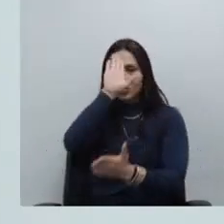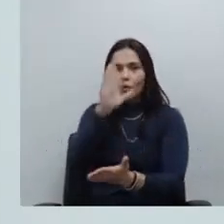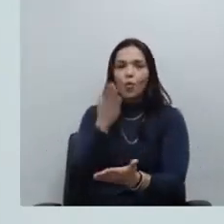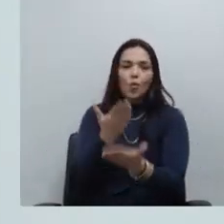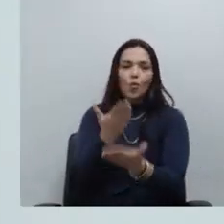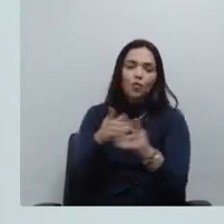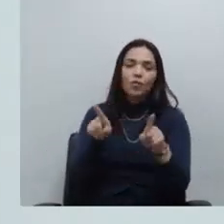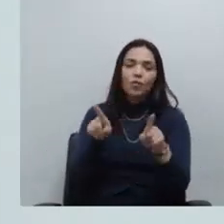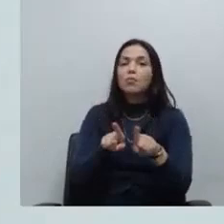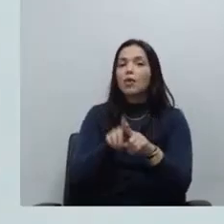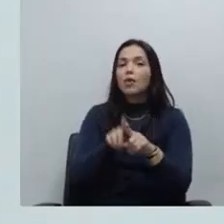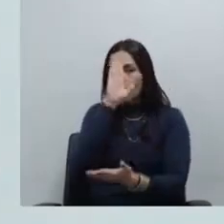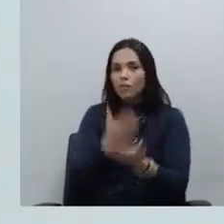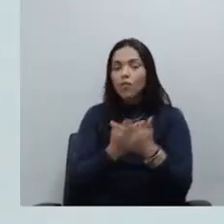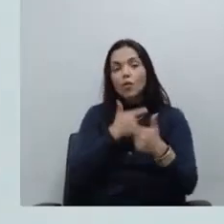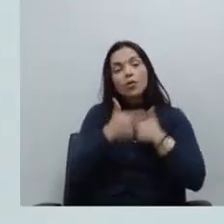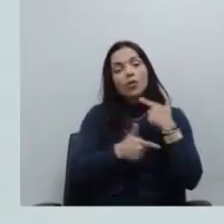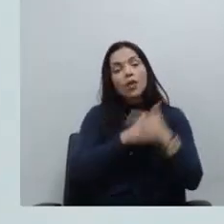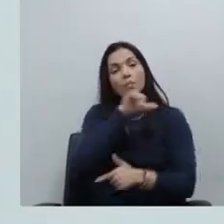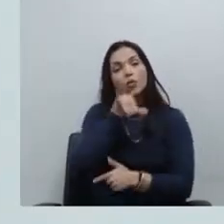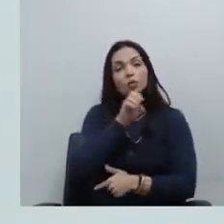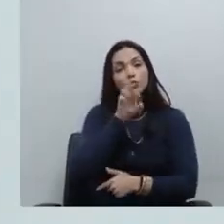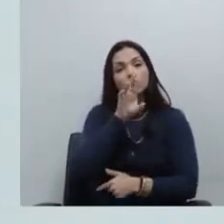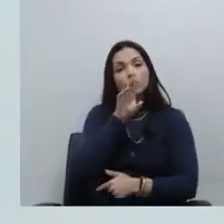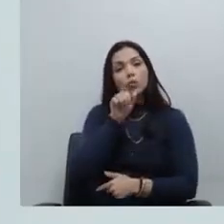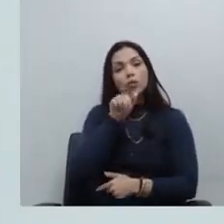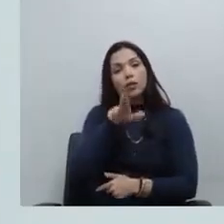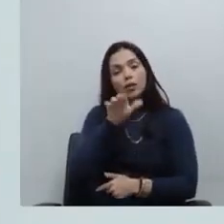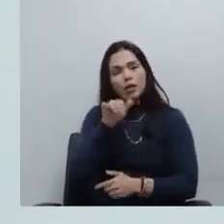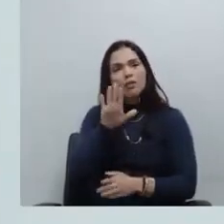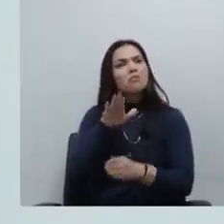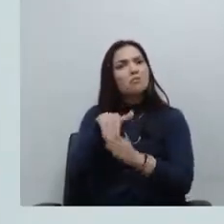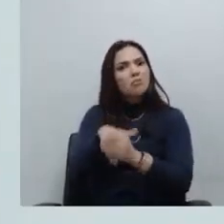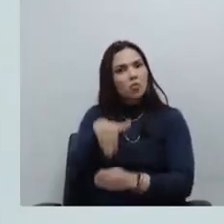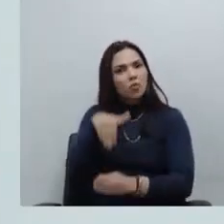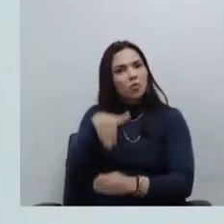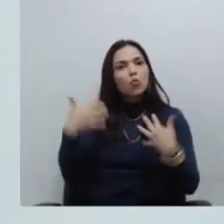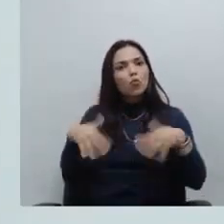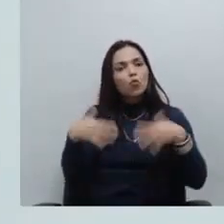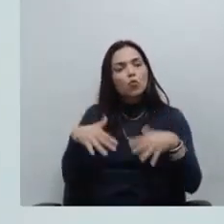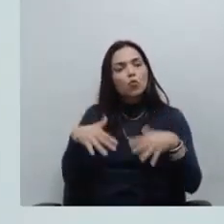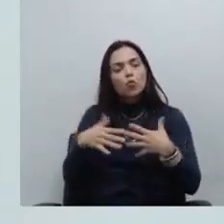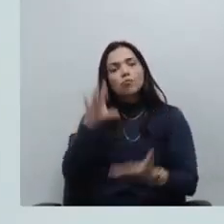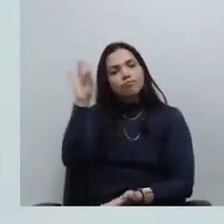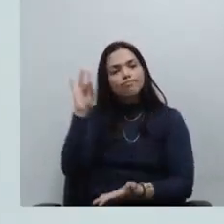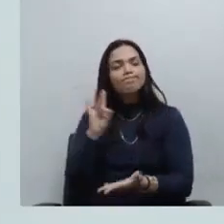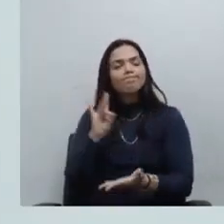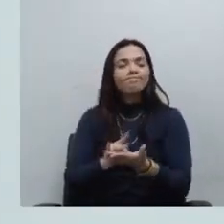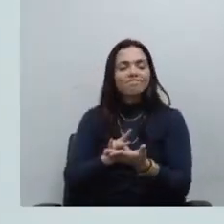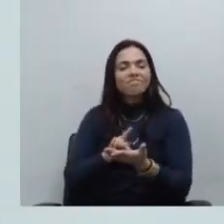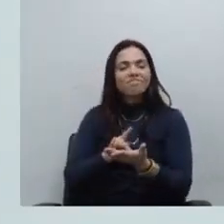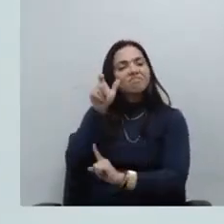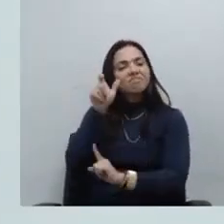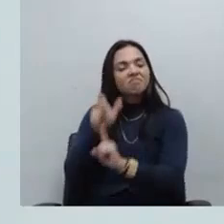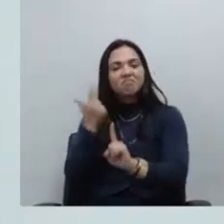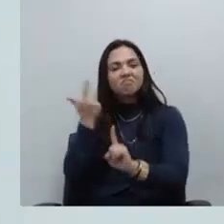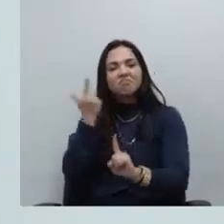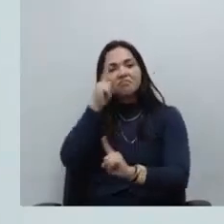da Jordana sem dúvida nenhuma uma votação expressiva dessas dá muita legitimidade para o exercício da função